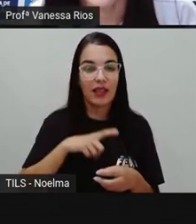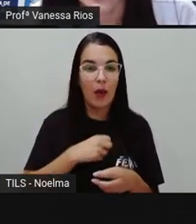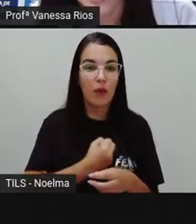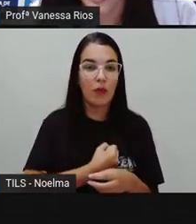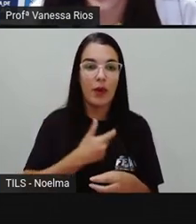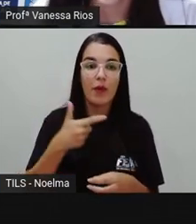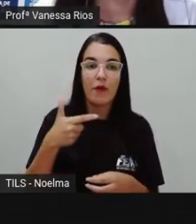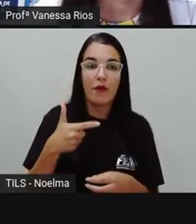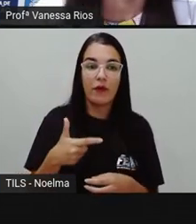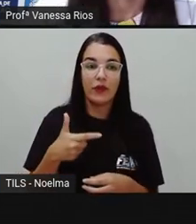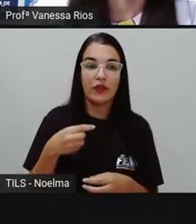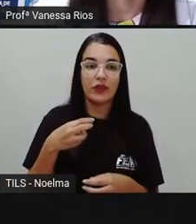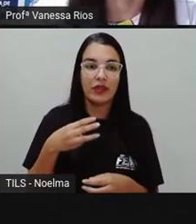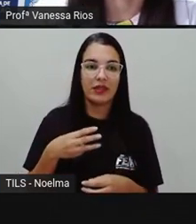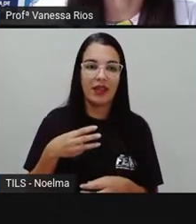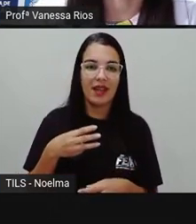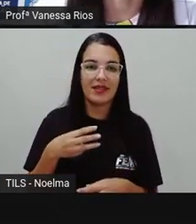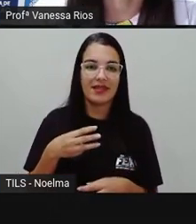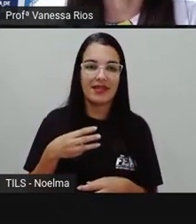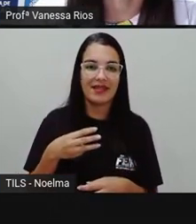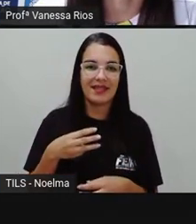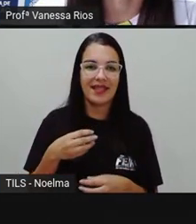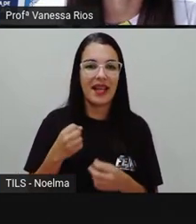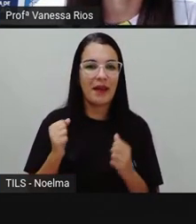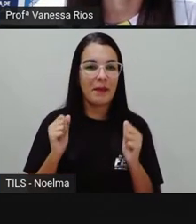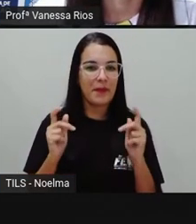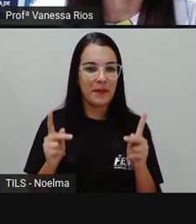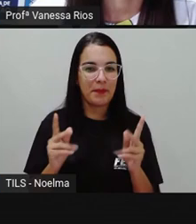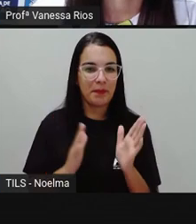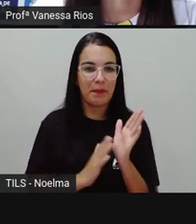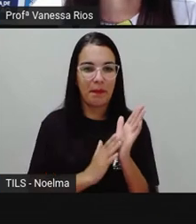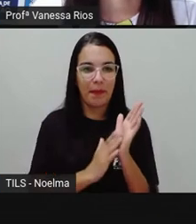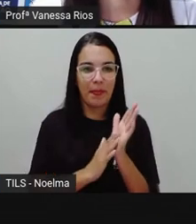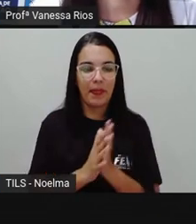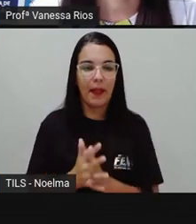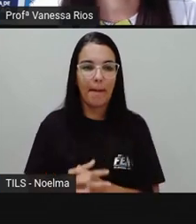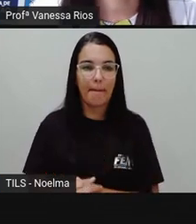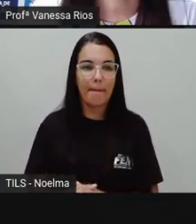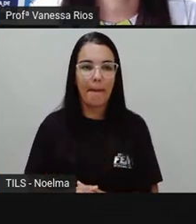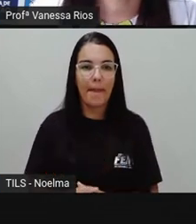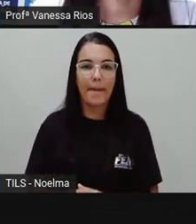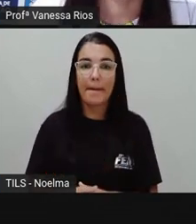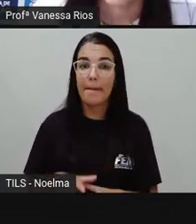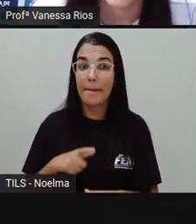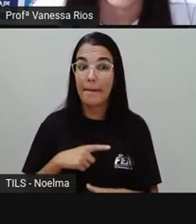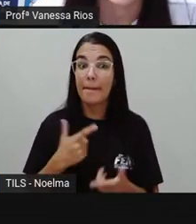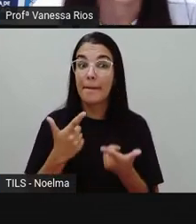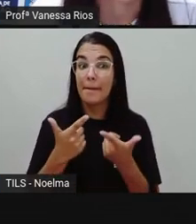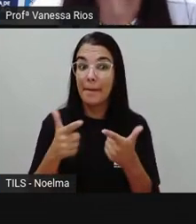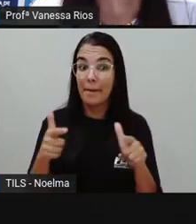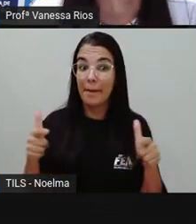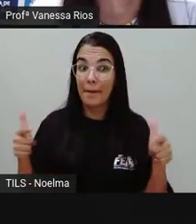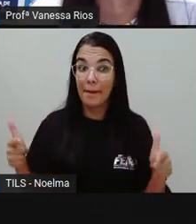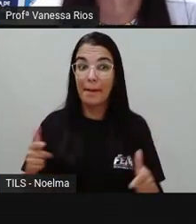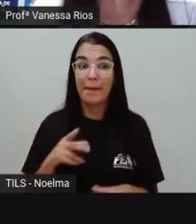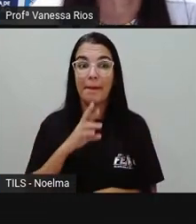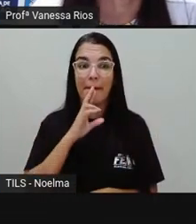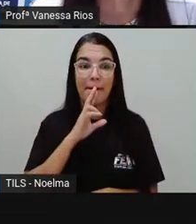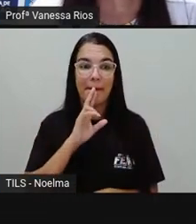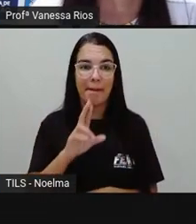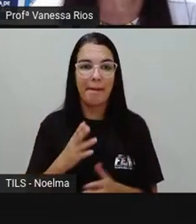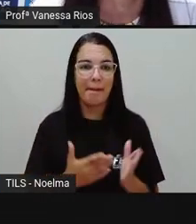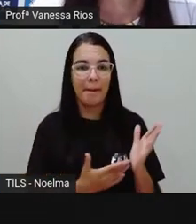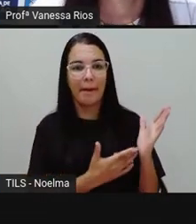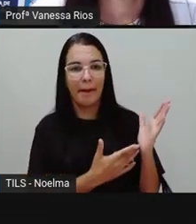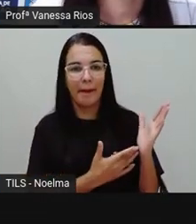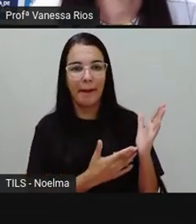Celsius. Muito bem. E aí existem outros desafios para a gente responder. Vamos